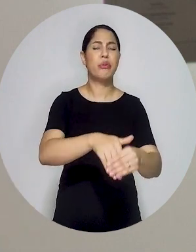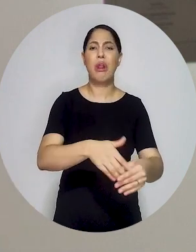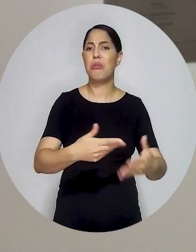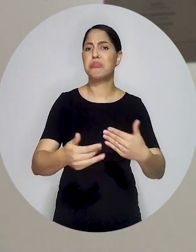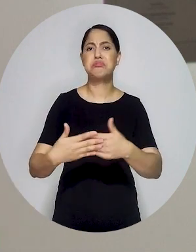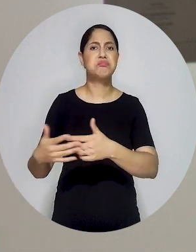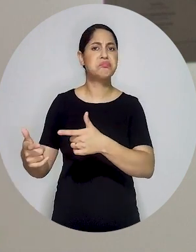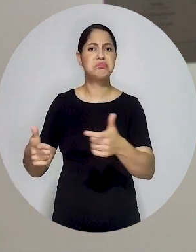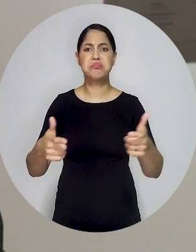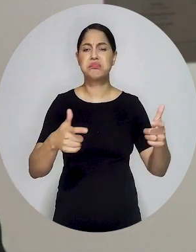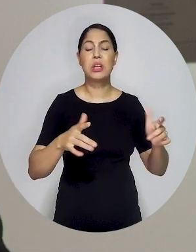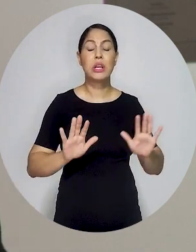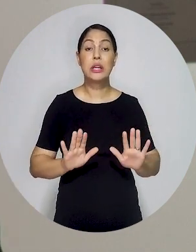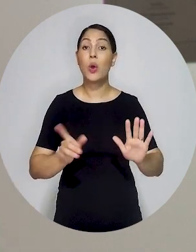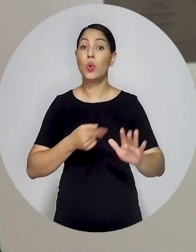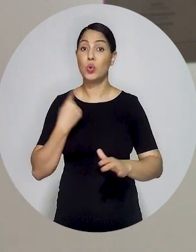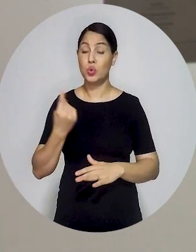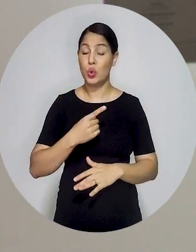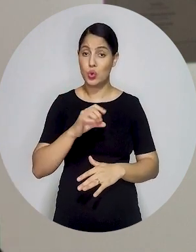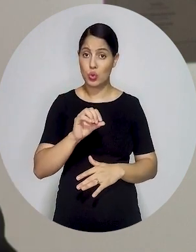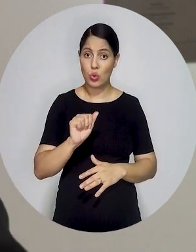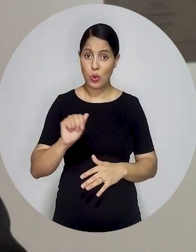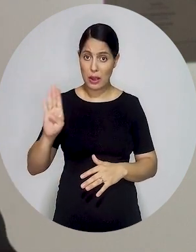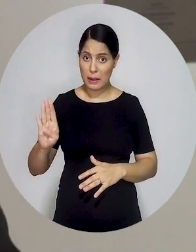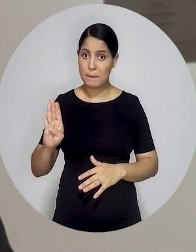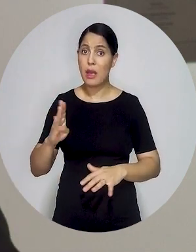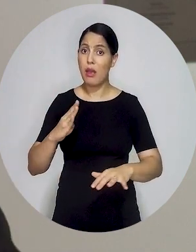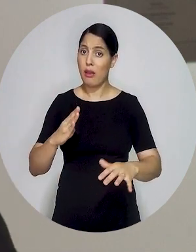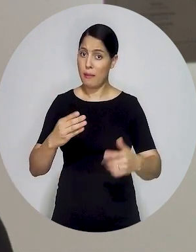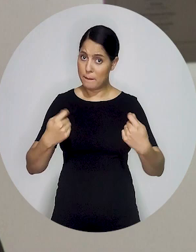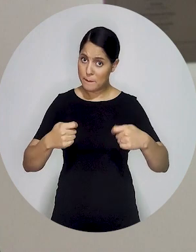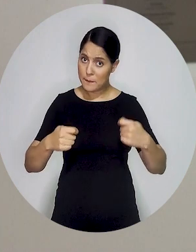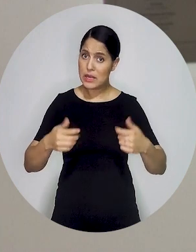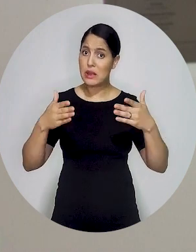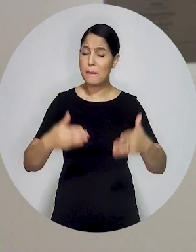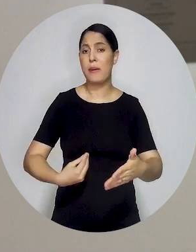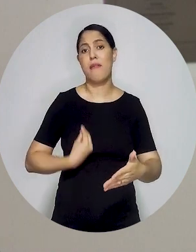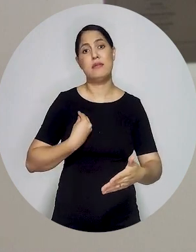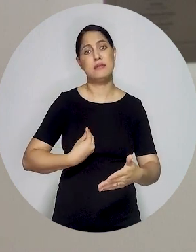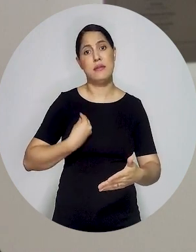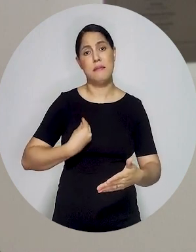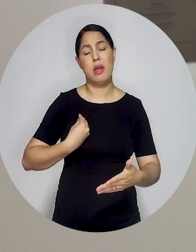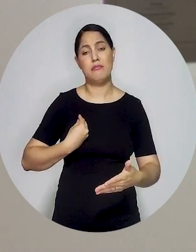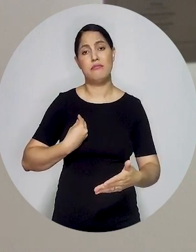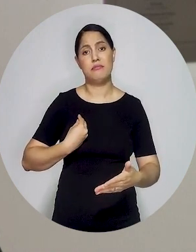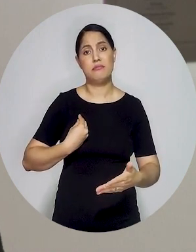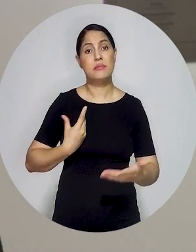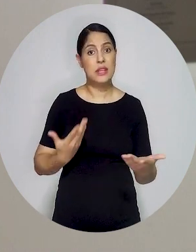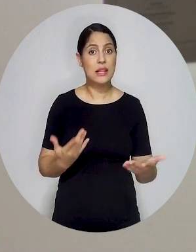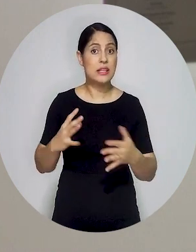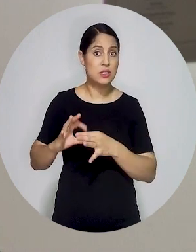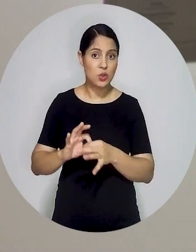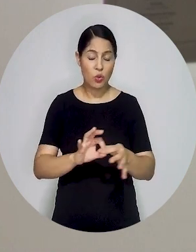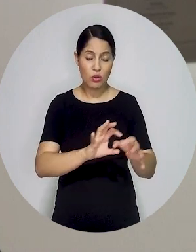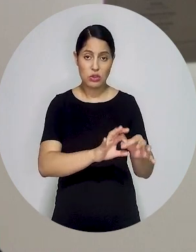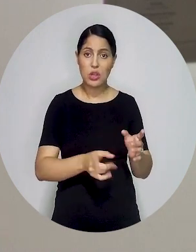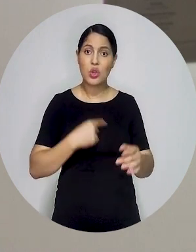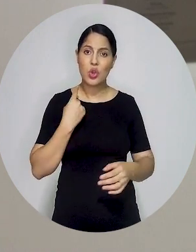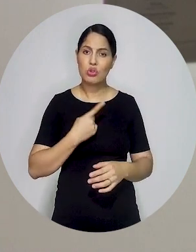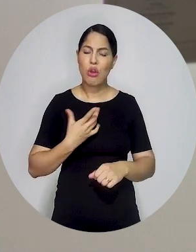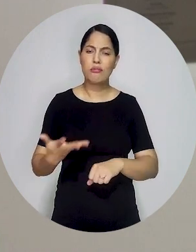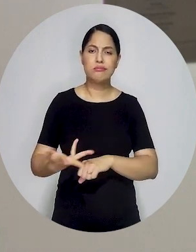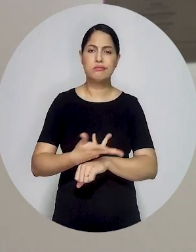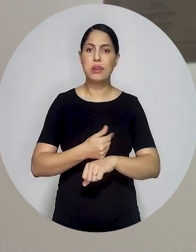federal, eleitoral, para que nós possamos fazer com que a ordem seja ouvida, que o advogado e a advogada sejam ouvidas e que nós possamos